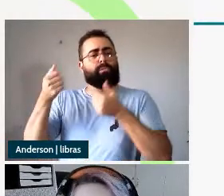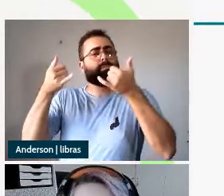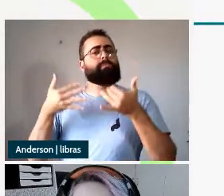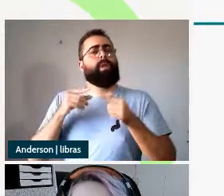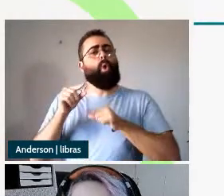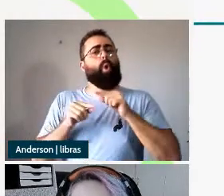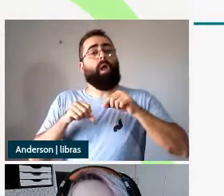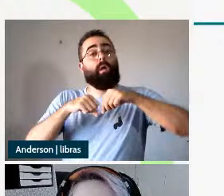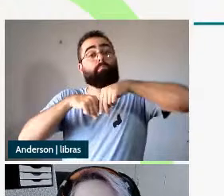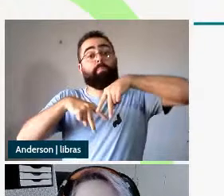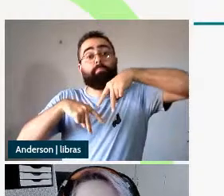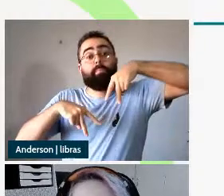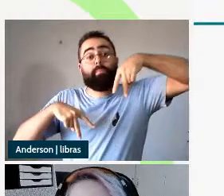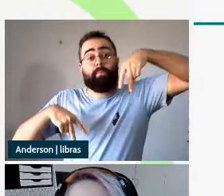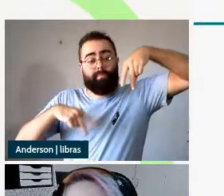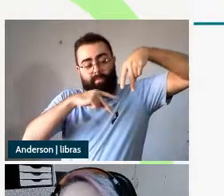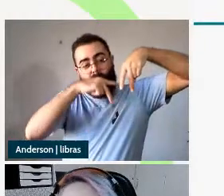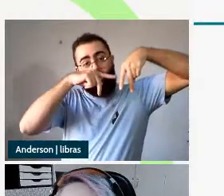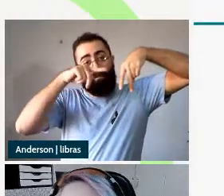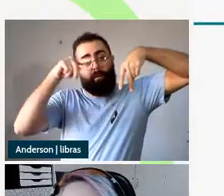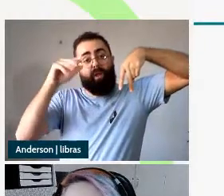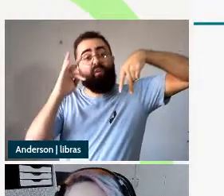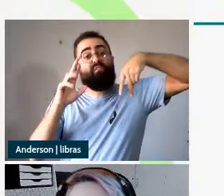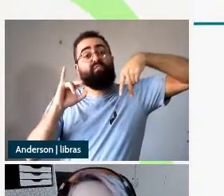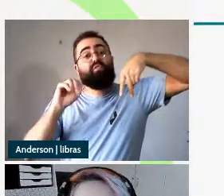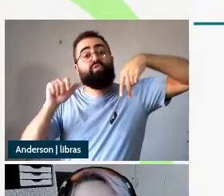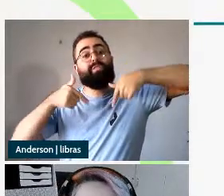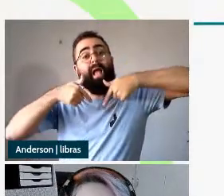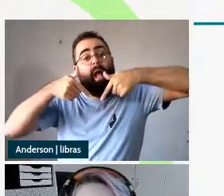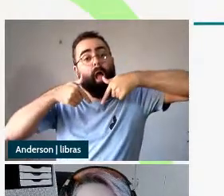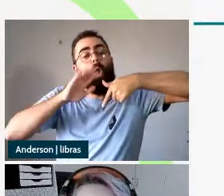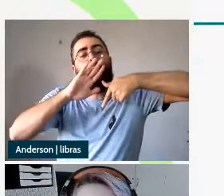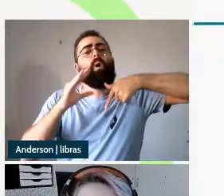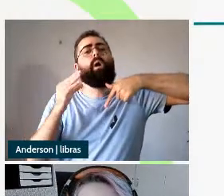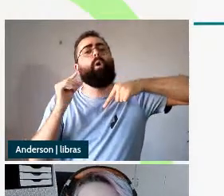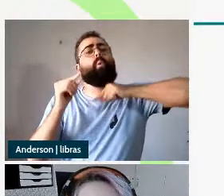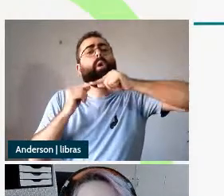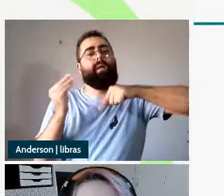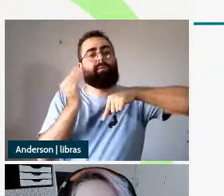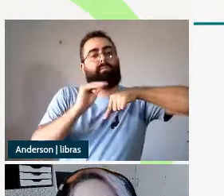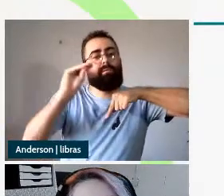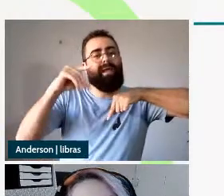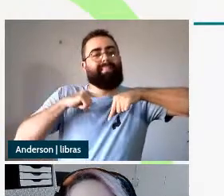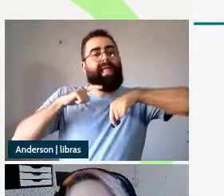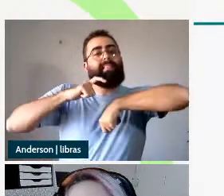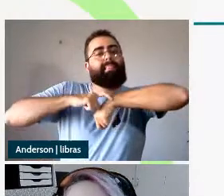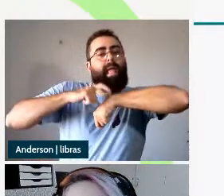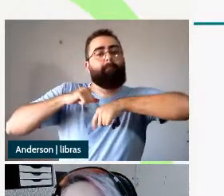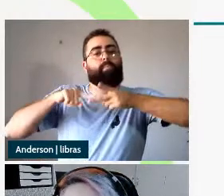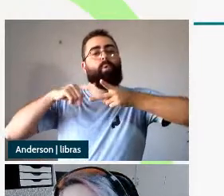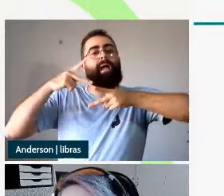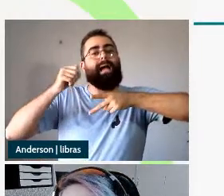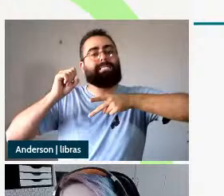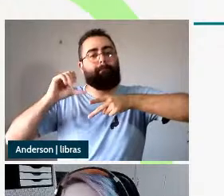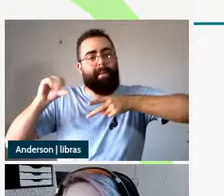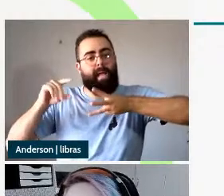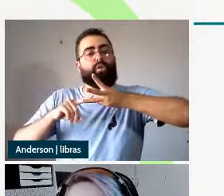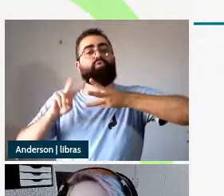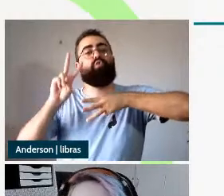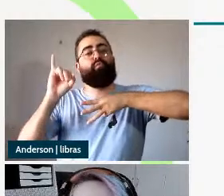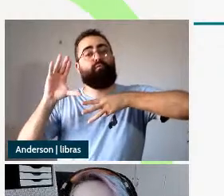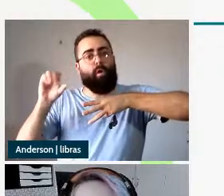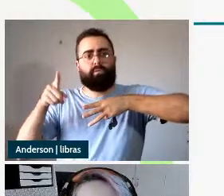configuracionalmente então esses núcleos eles vão trazer informações de tempo aspecto e voz eles vão ser uma exigência morfológica